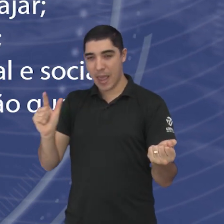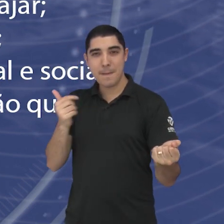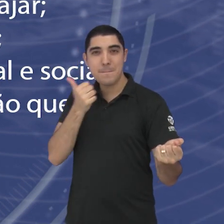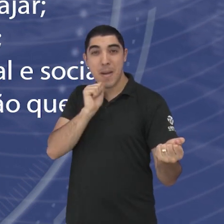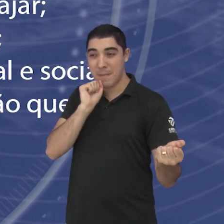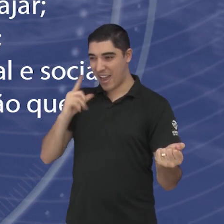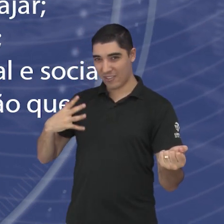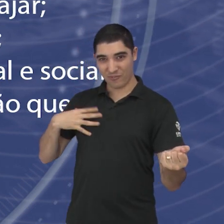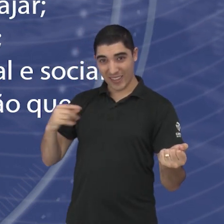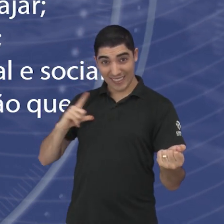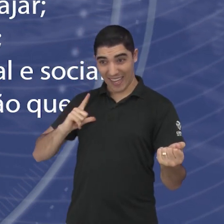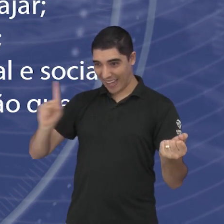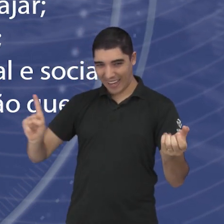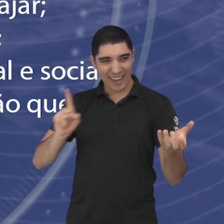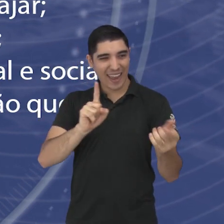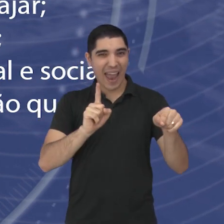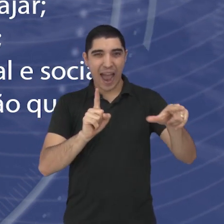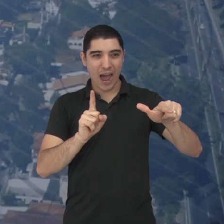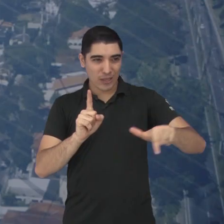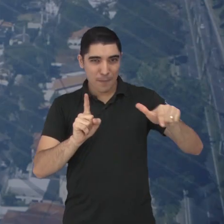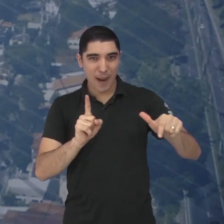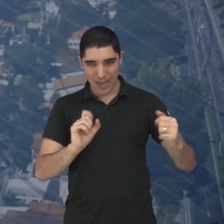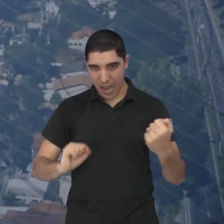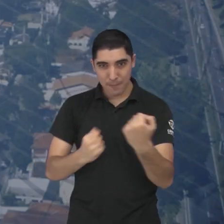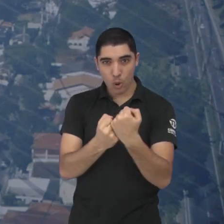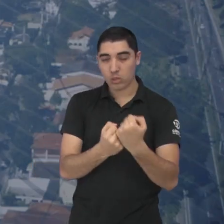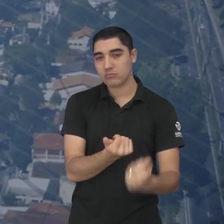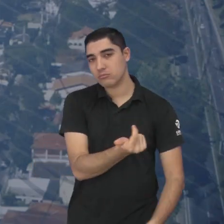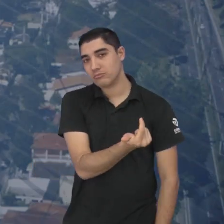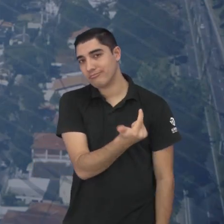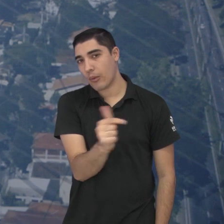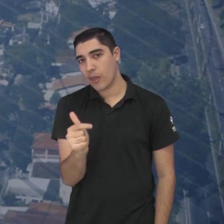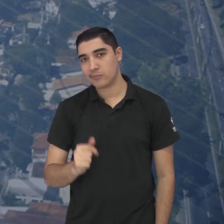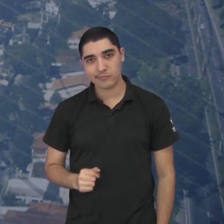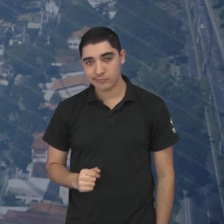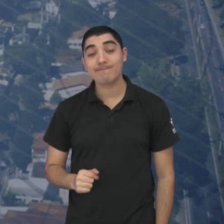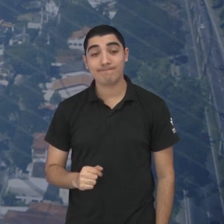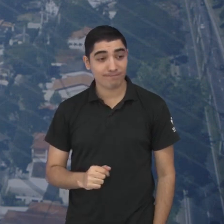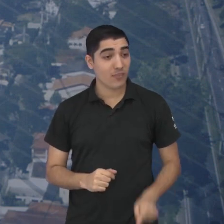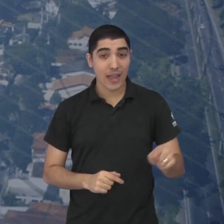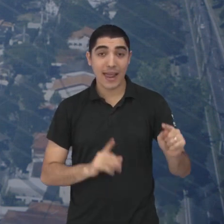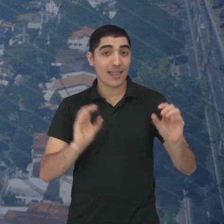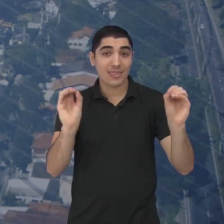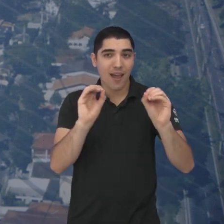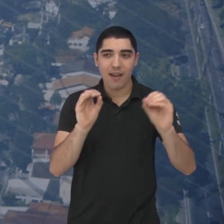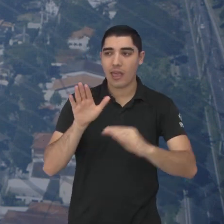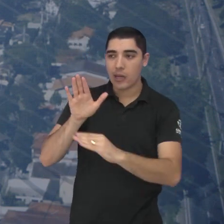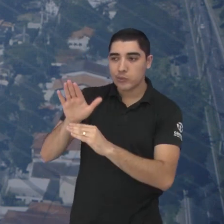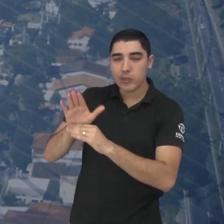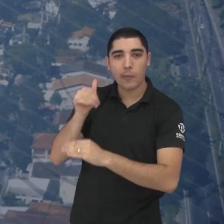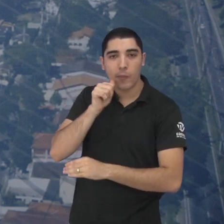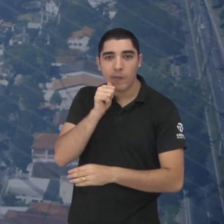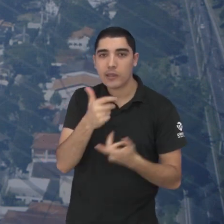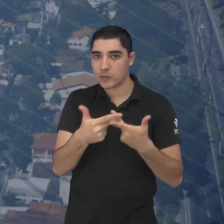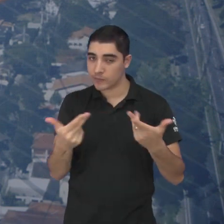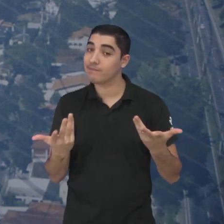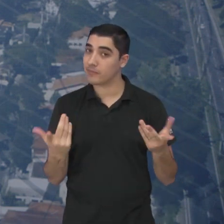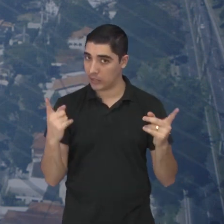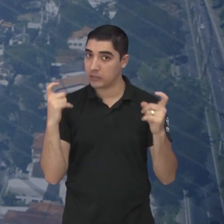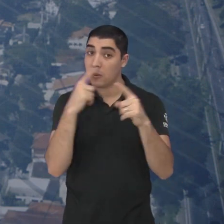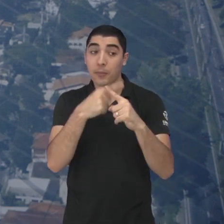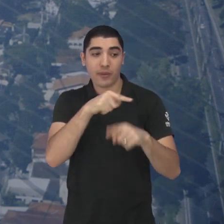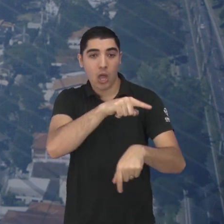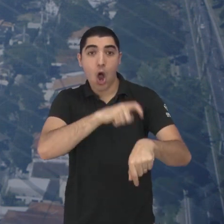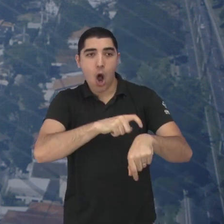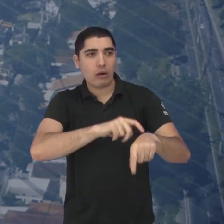quando a gente fala de uma maneira geral, não tem suporte, não tem apoio para que as mulheres consigam dar conta dessa joenada dupla, tripla, muitas